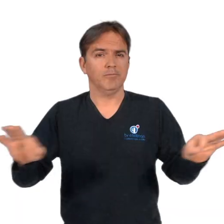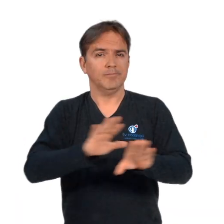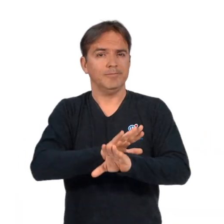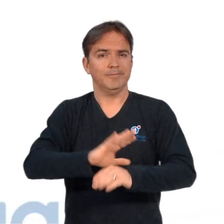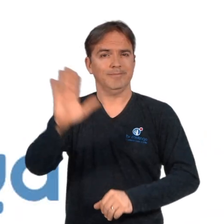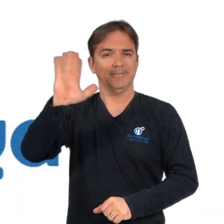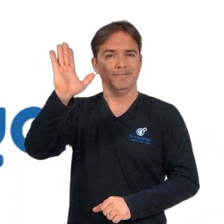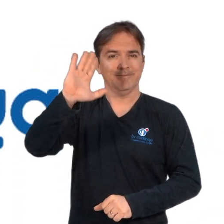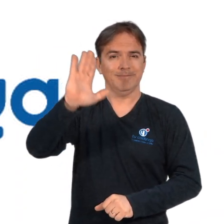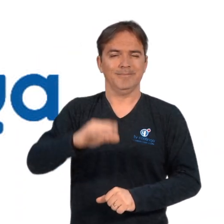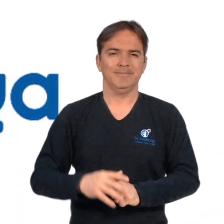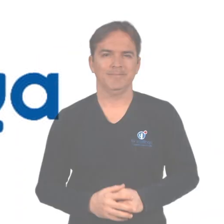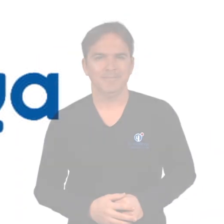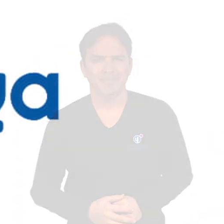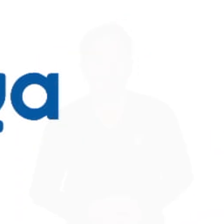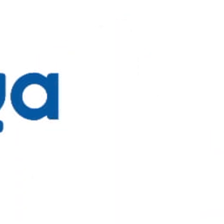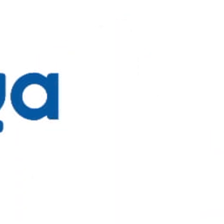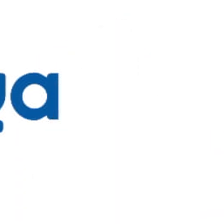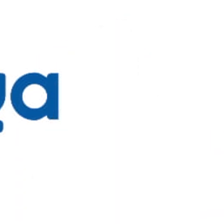próxima!